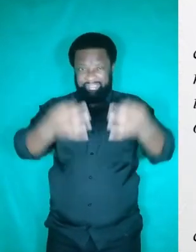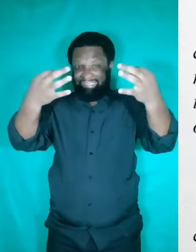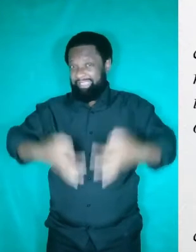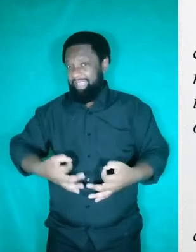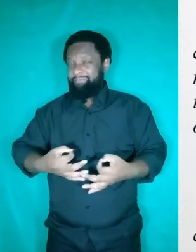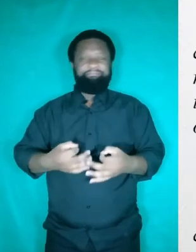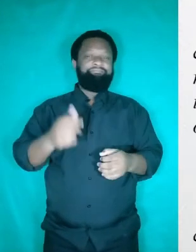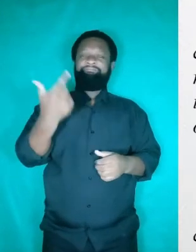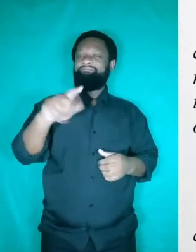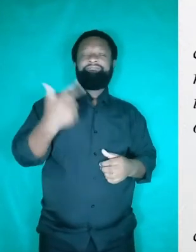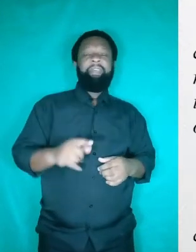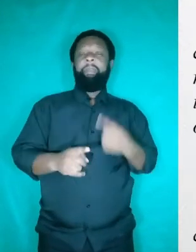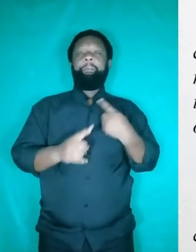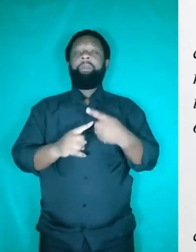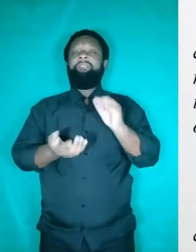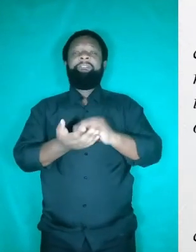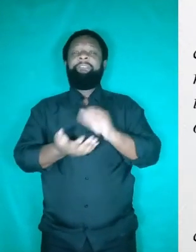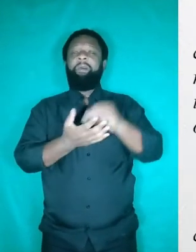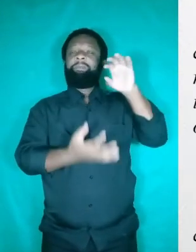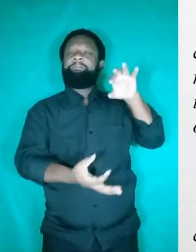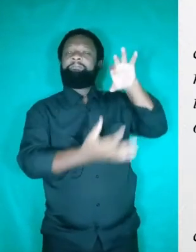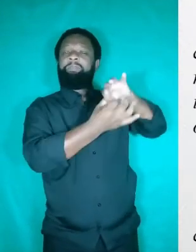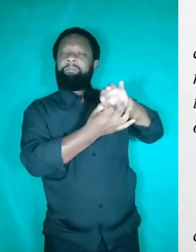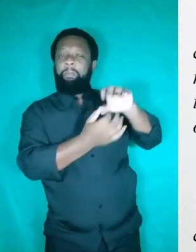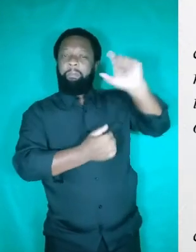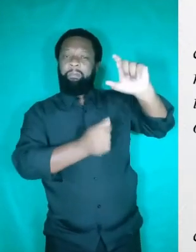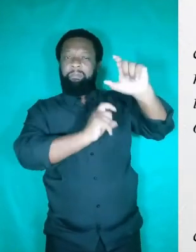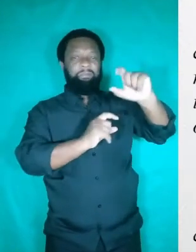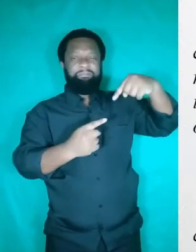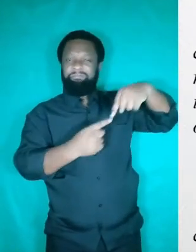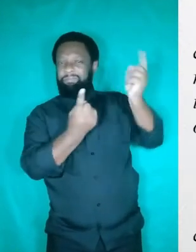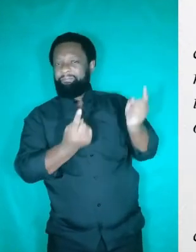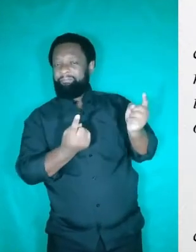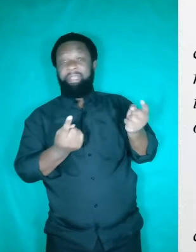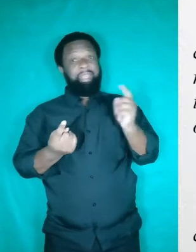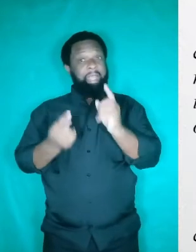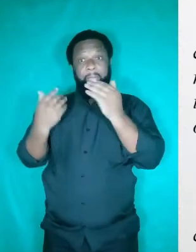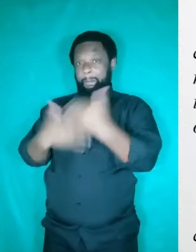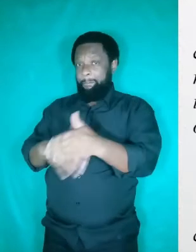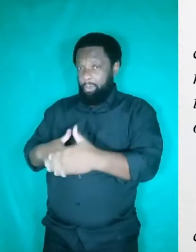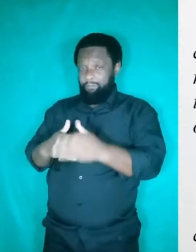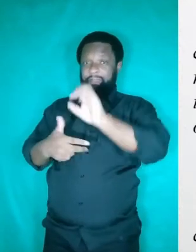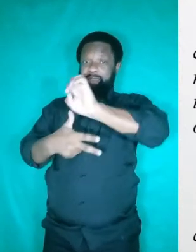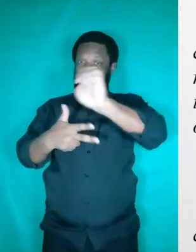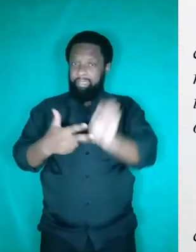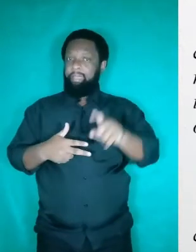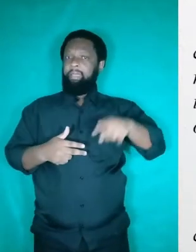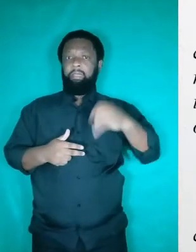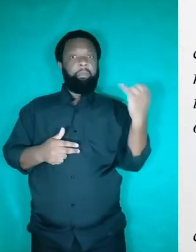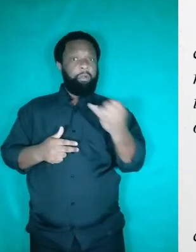que está fazendo a ligação interparágrafos, entre um parágrafo e outro. E isso no Enem é importante porque